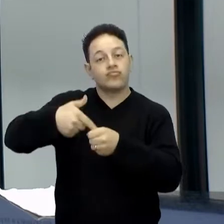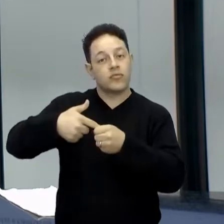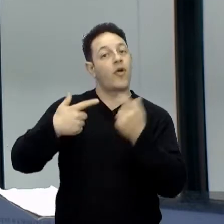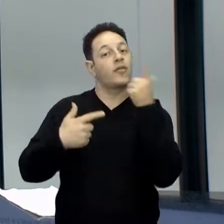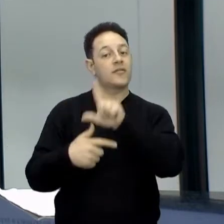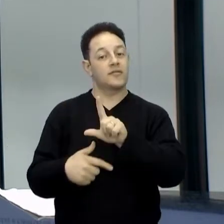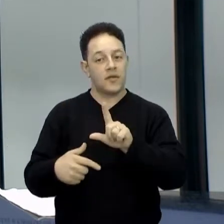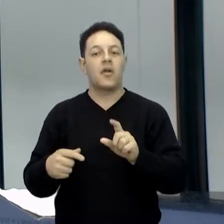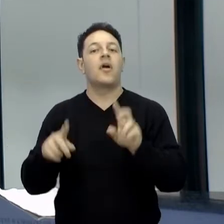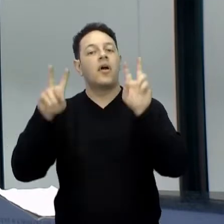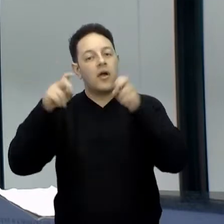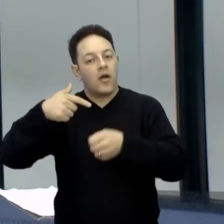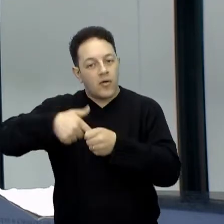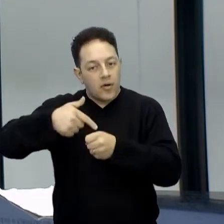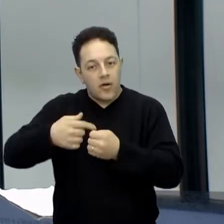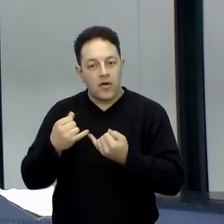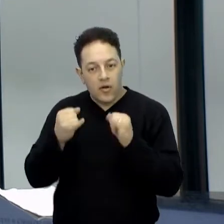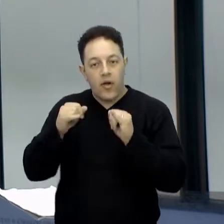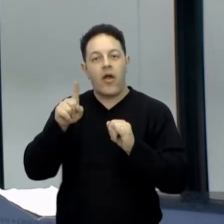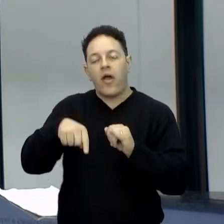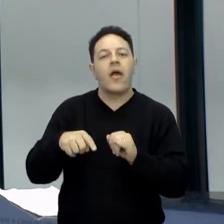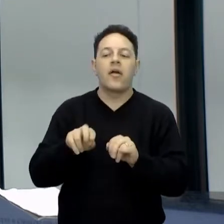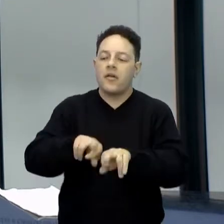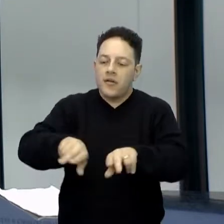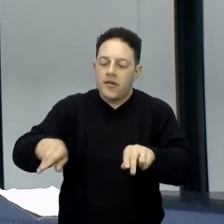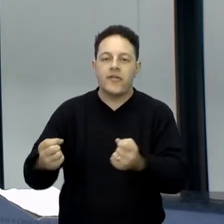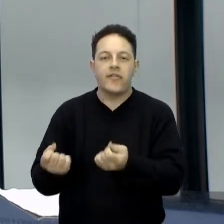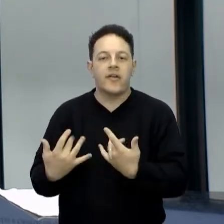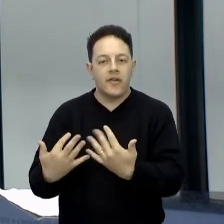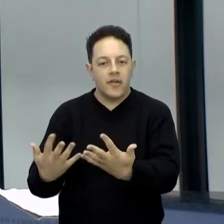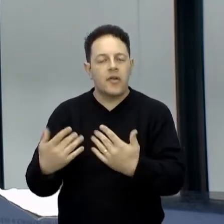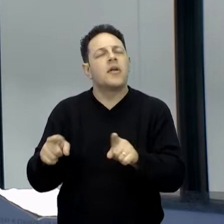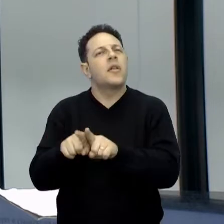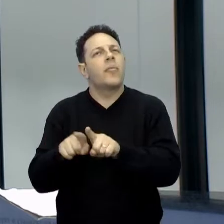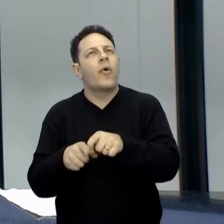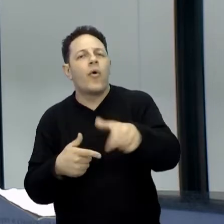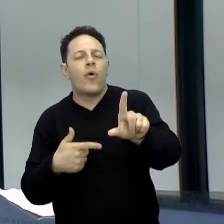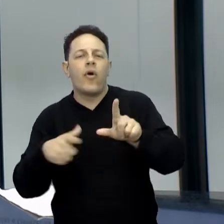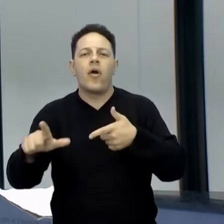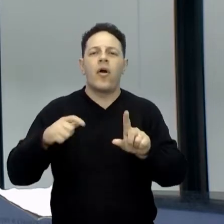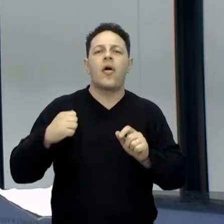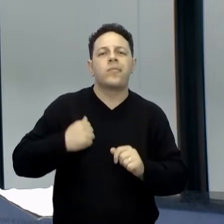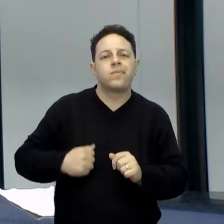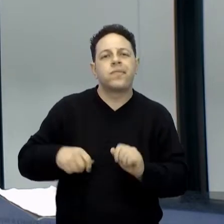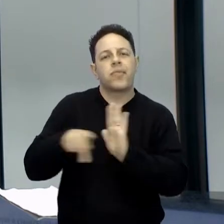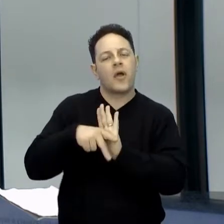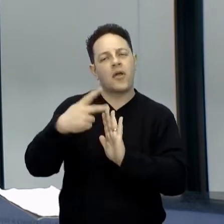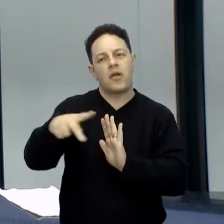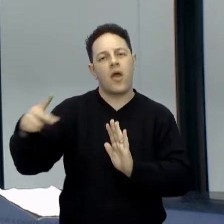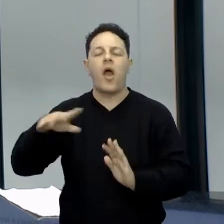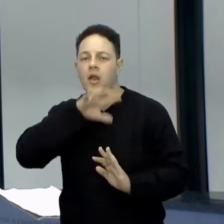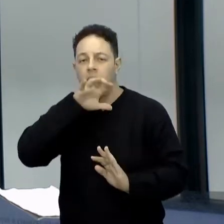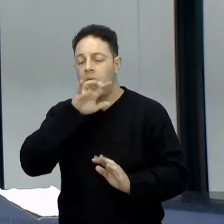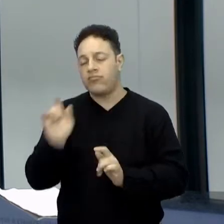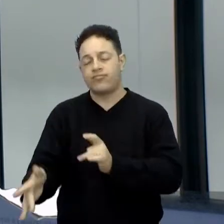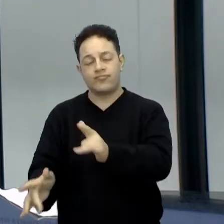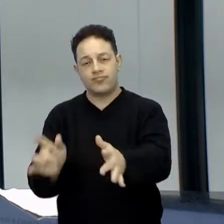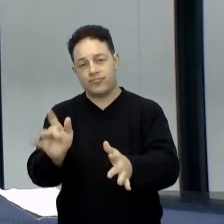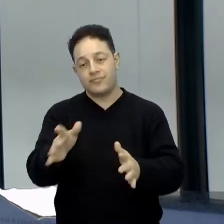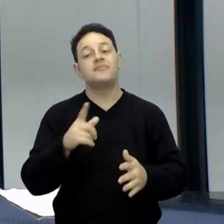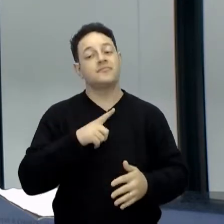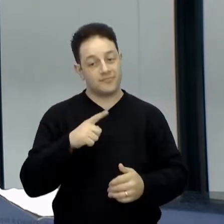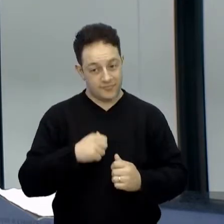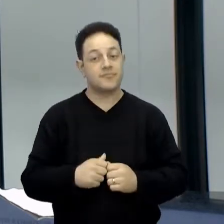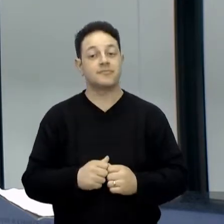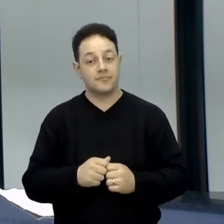combustíveis vindo dos vegetais e também alguns dejetos dos próprios animais, né? Que eles deixam aí na terra também.